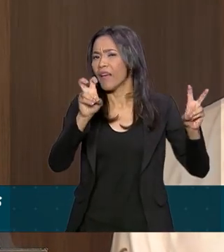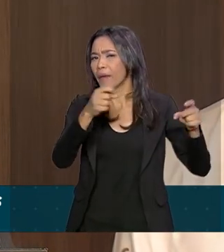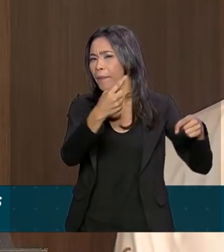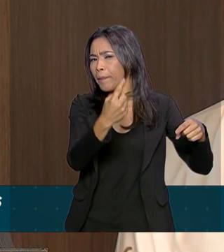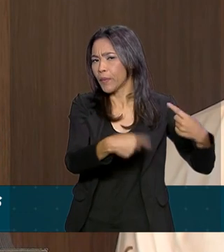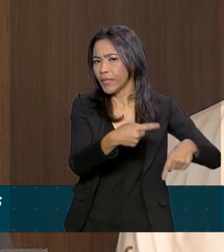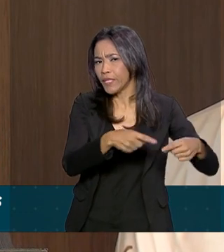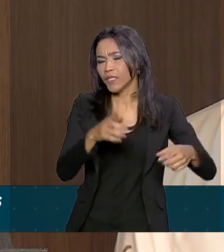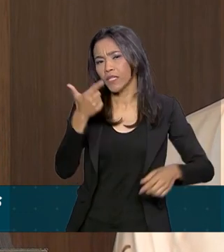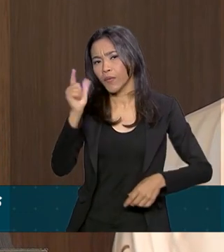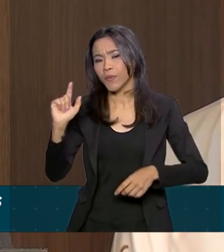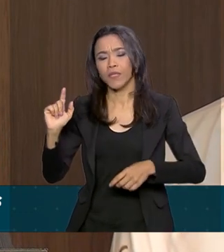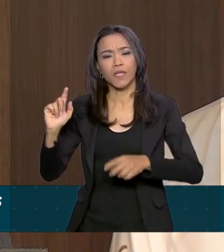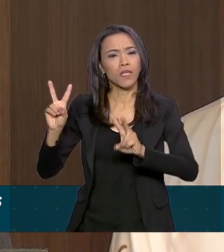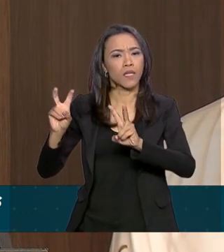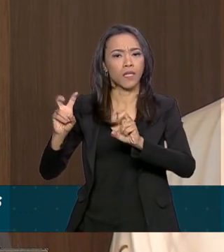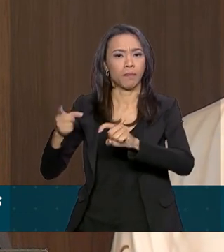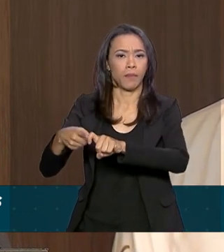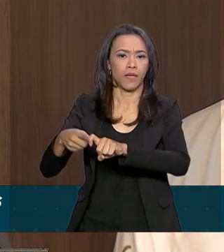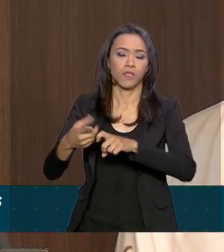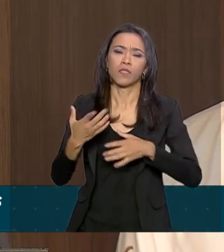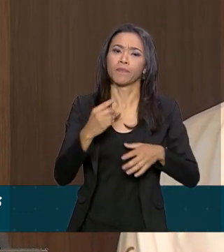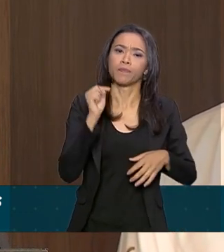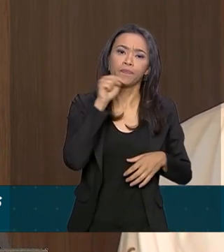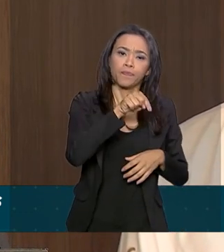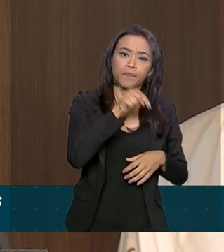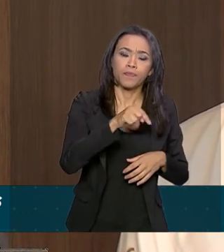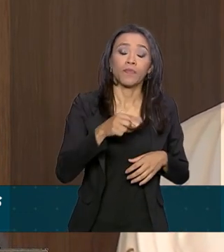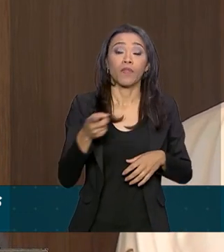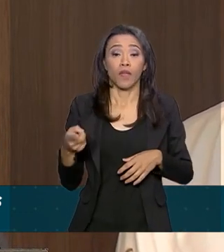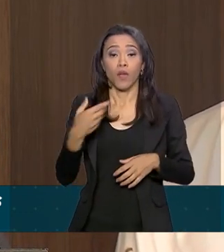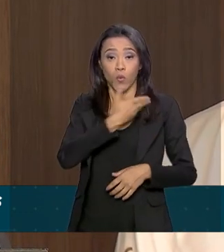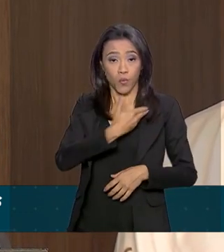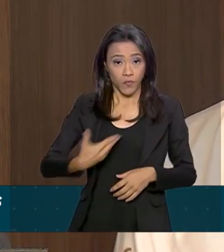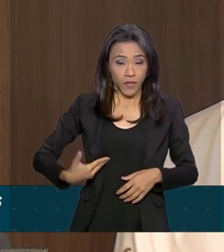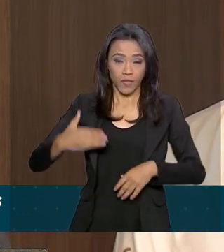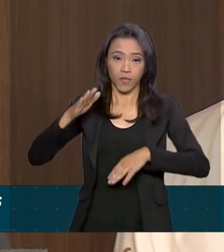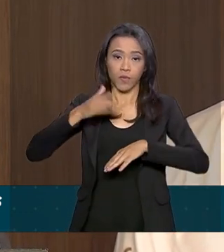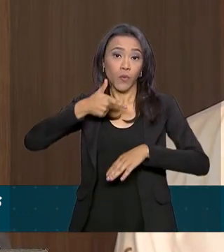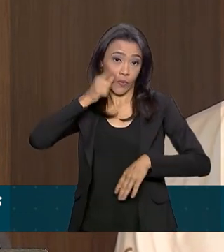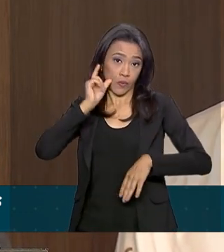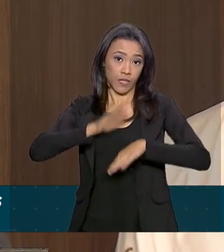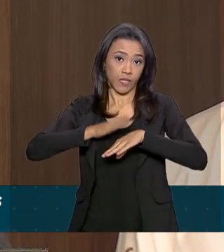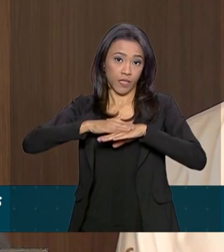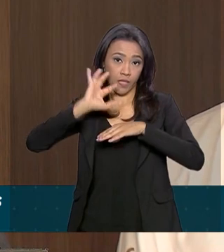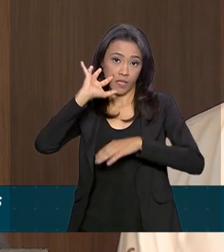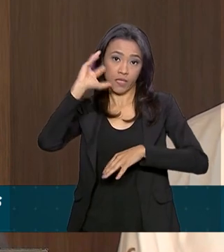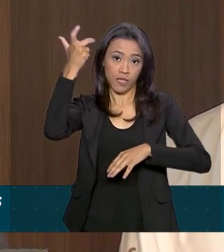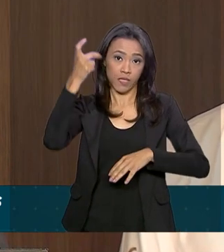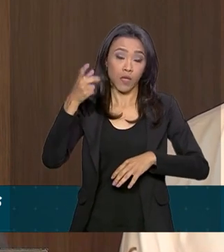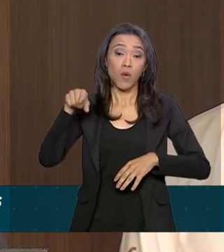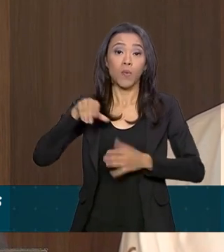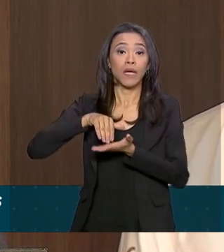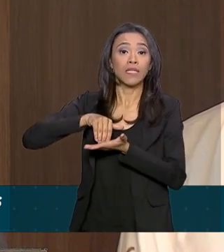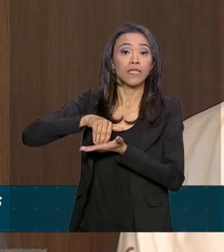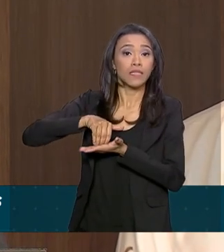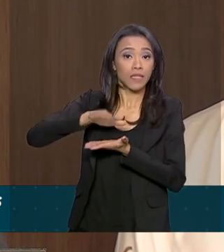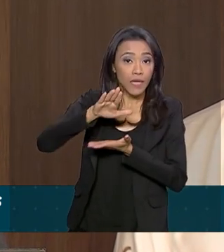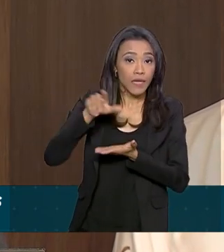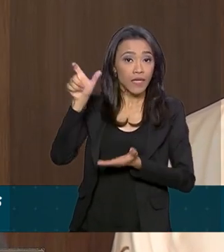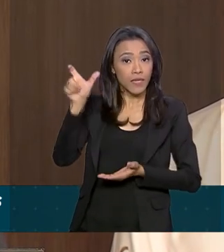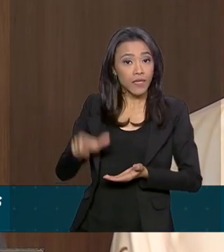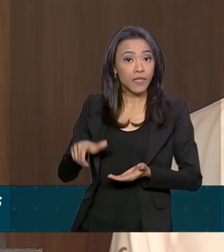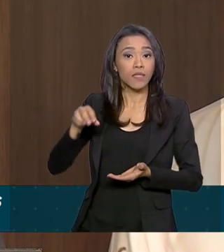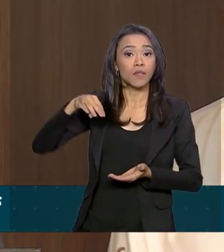de ordem médica, digamos assim. Da ordem política, o governo tomou uma decisão muito importante ontem, com a saída de Marco Sintra da Secretaria da